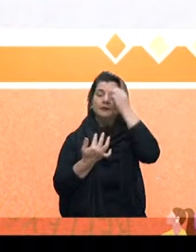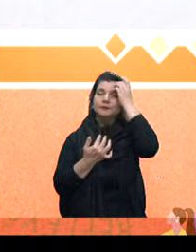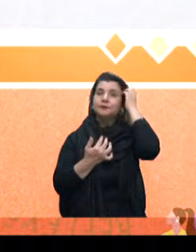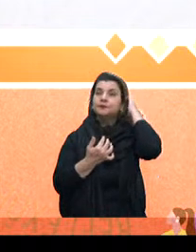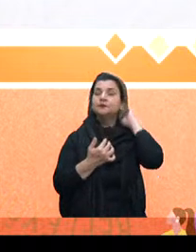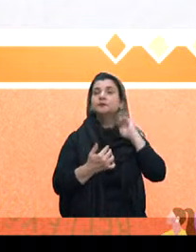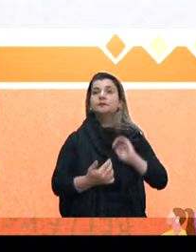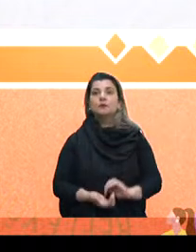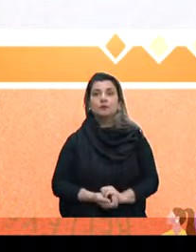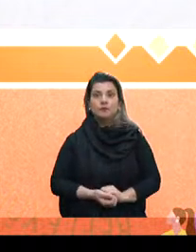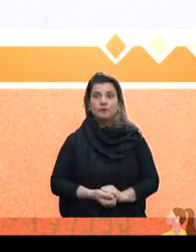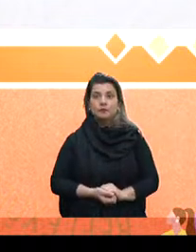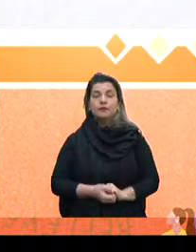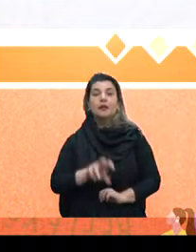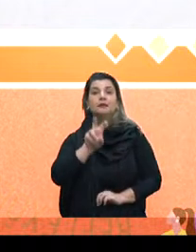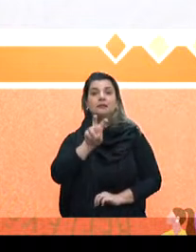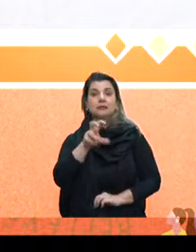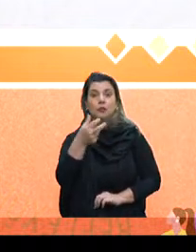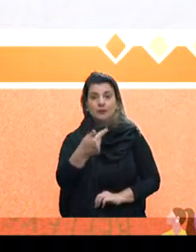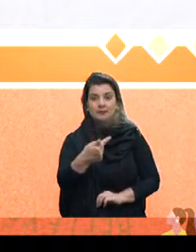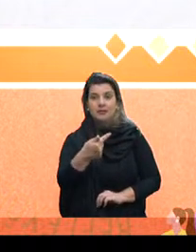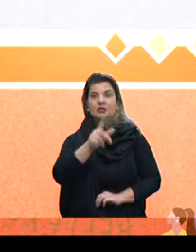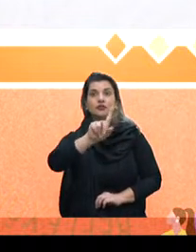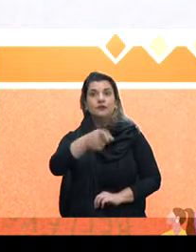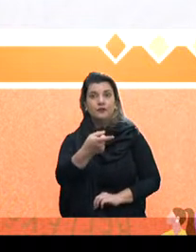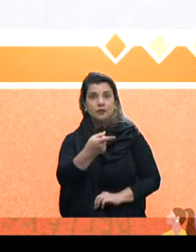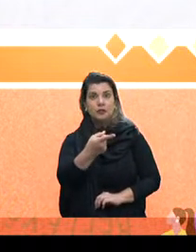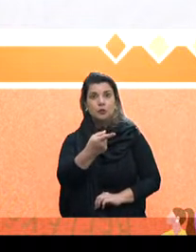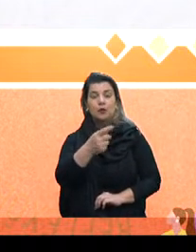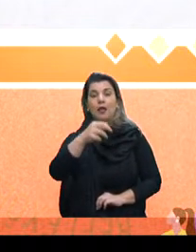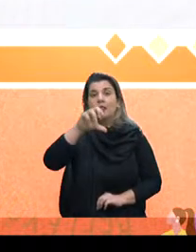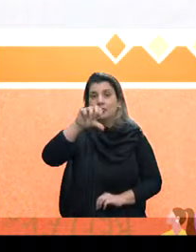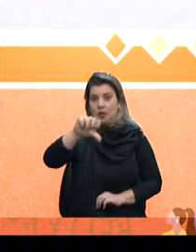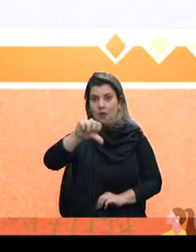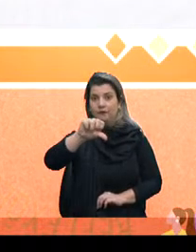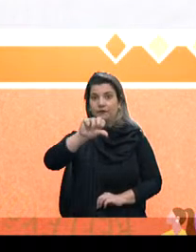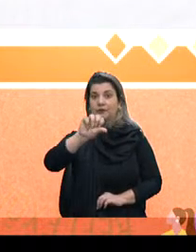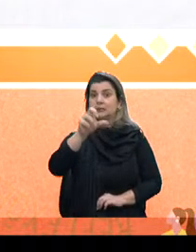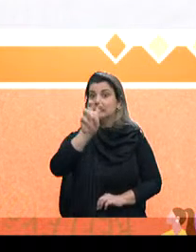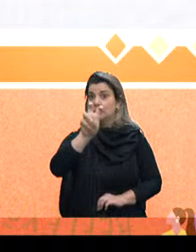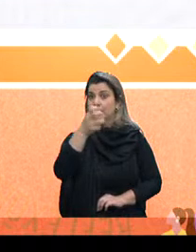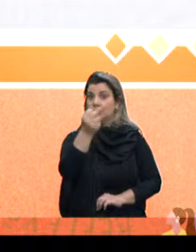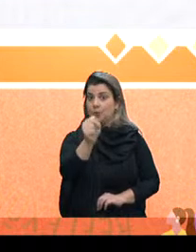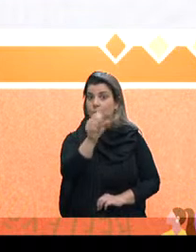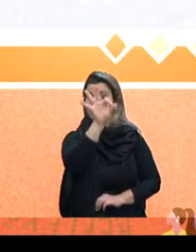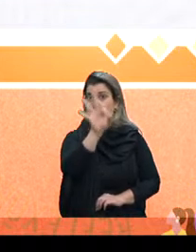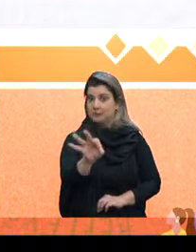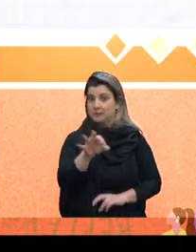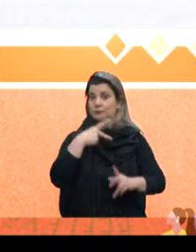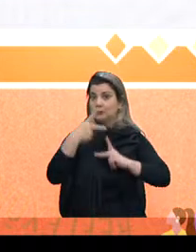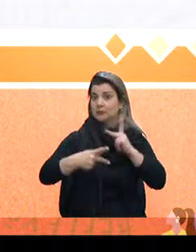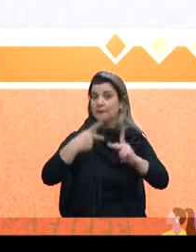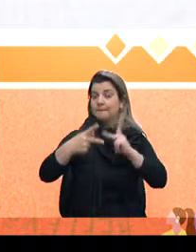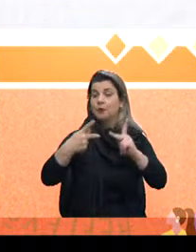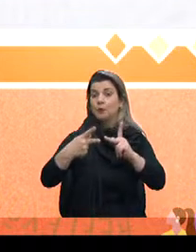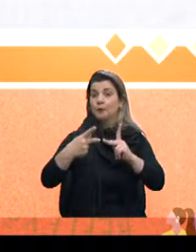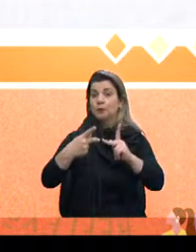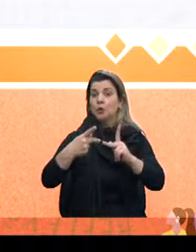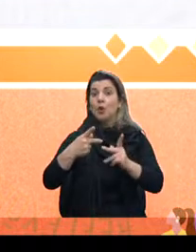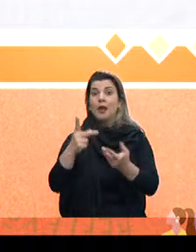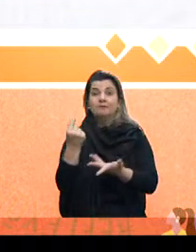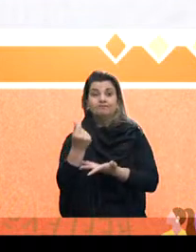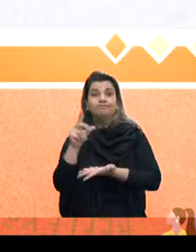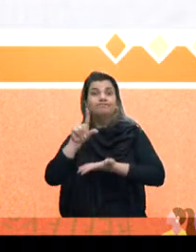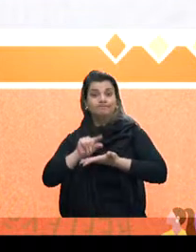e 57,9%, 58% desse público é de baixa renda e que perdeu metade